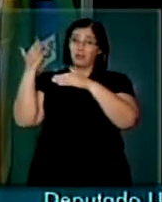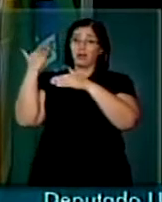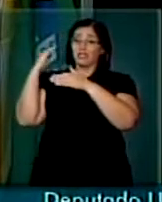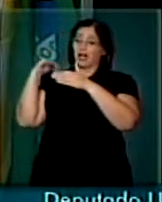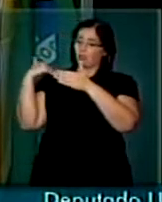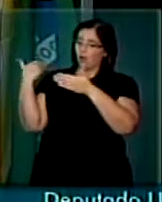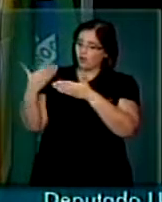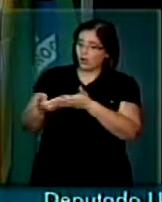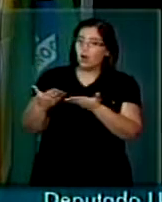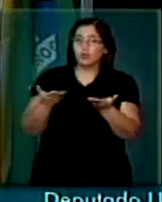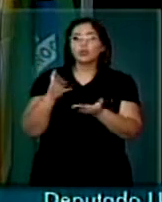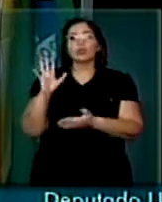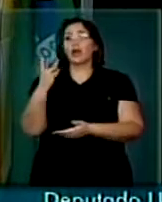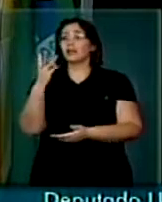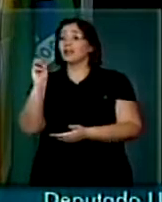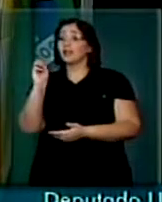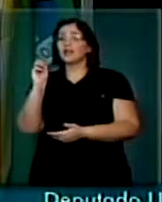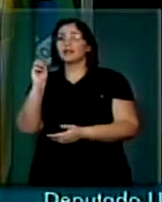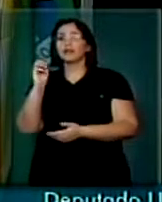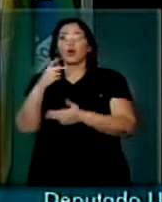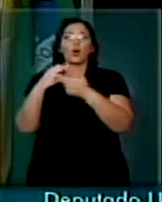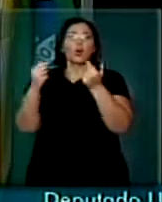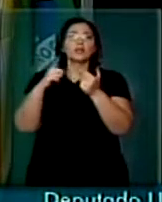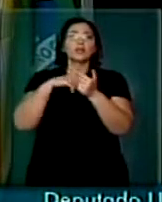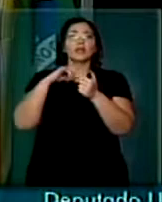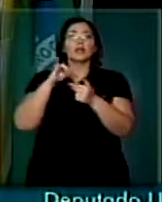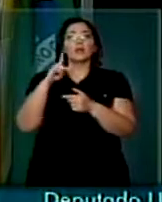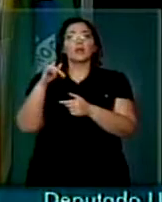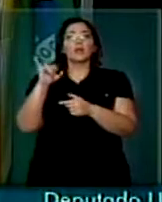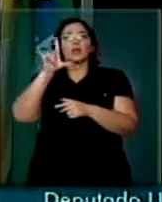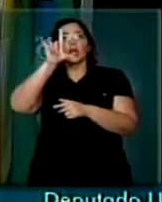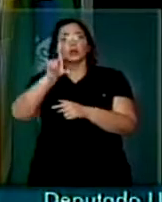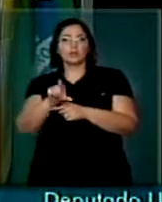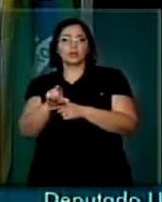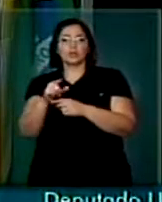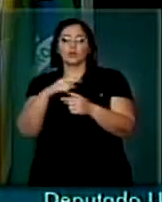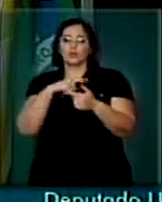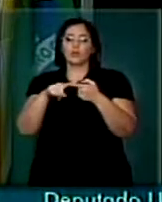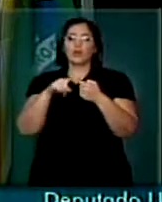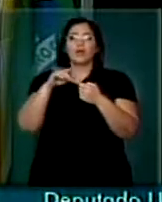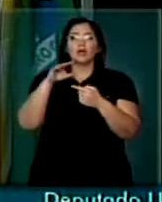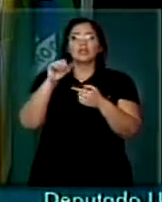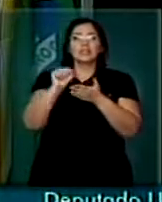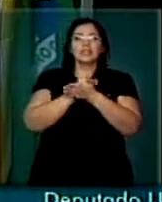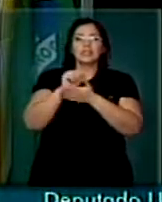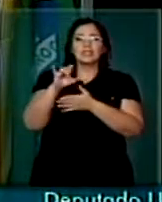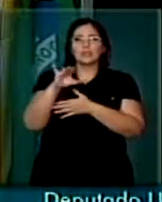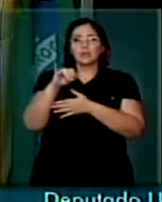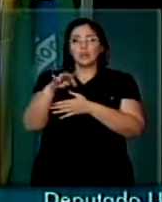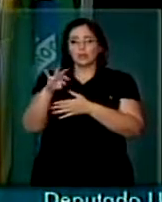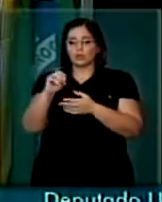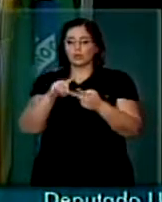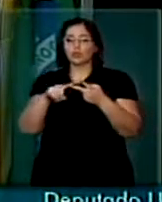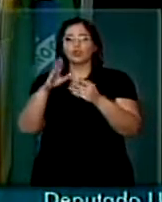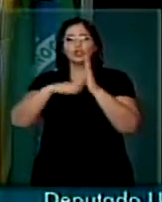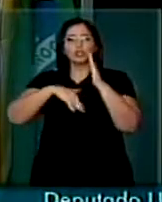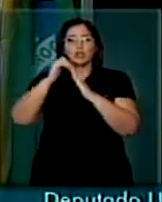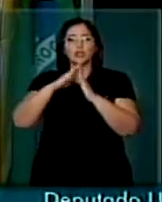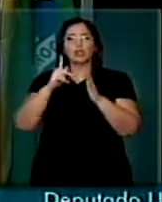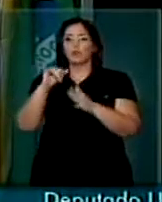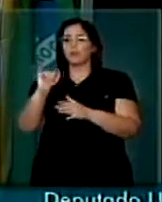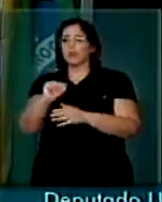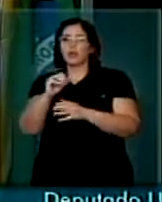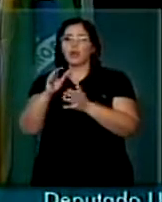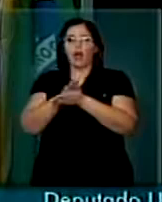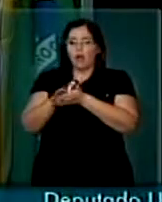30 itens tiveram sua alíquota de IPI reduzida, como cimento, tintas, pias, lavatórios e